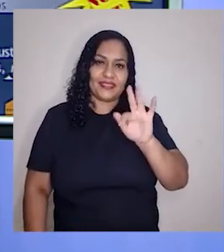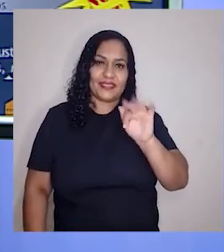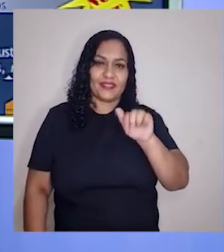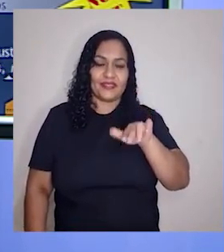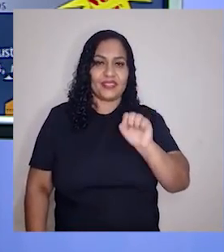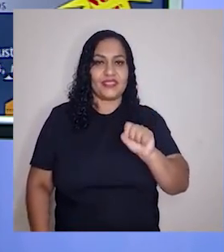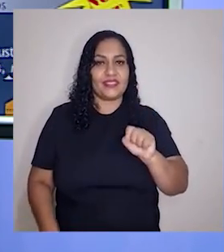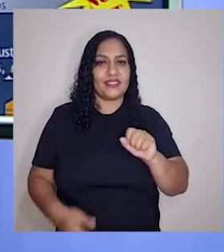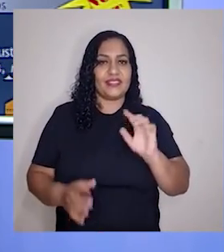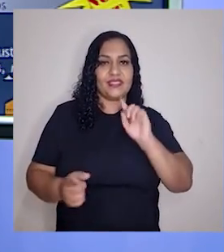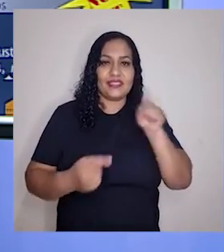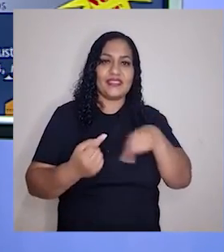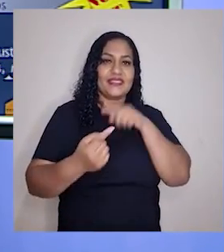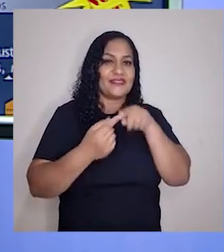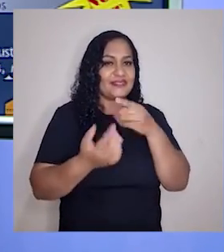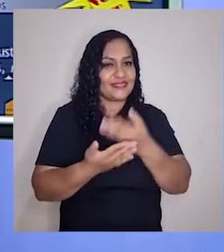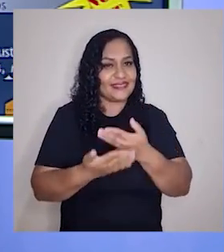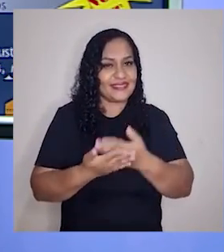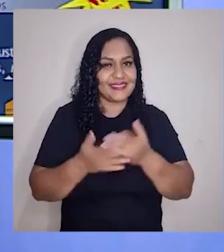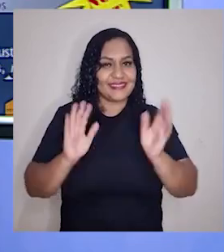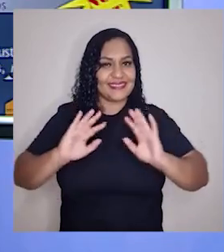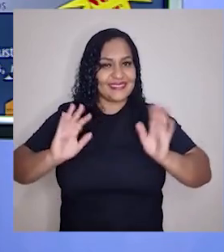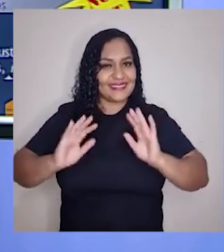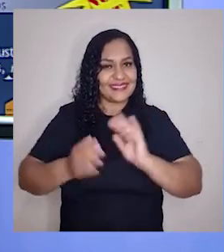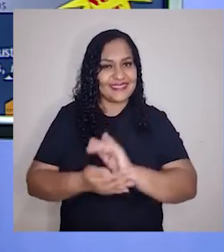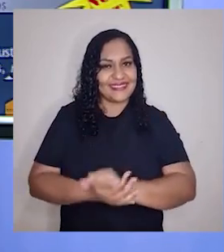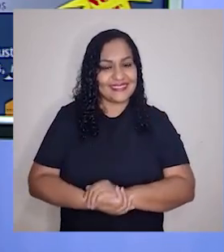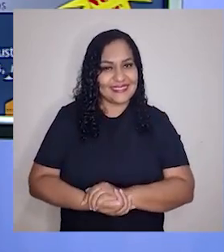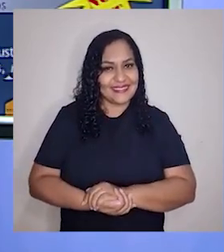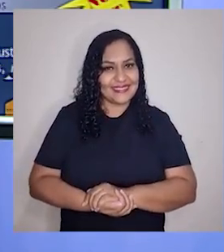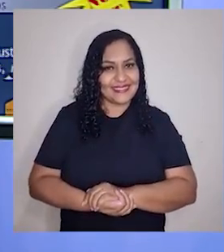Professora Stephanie Sorra vai ficando por aqui e até a próxima aula.